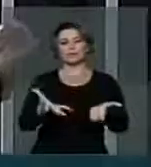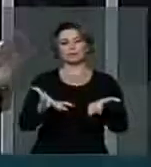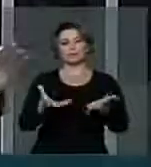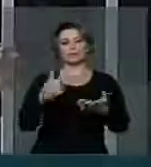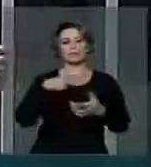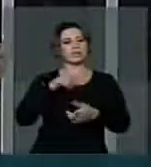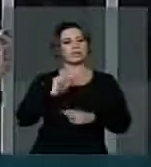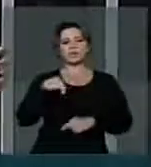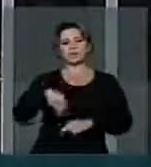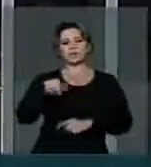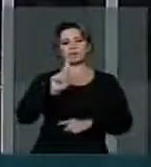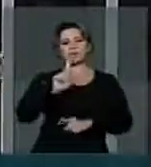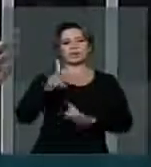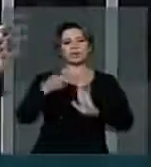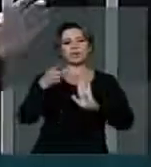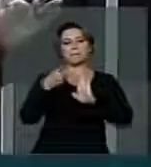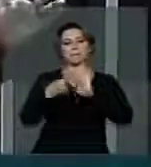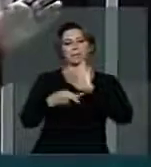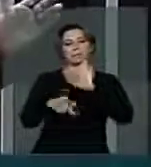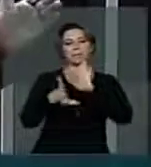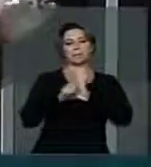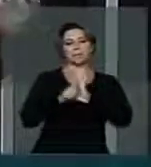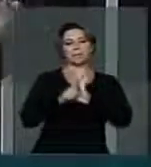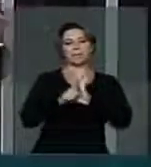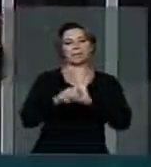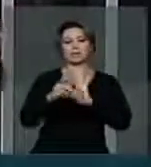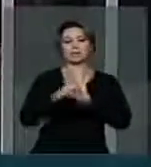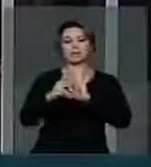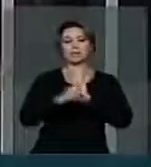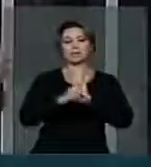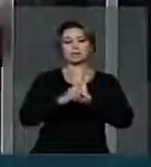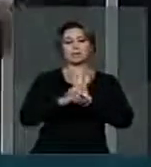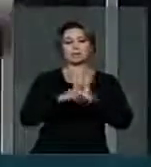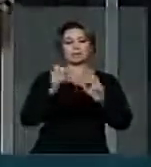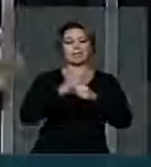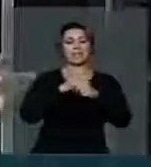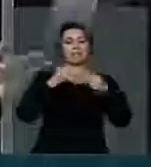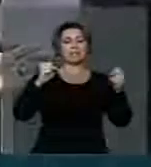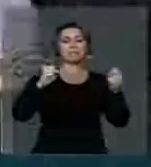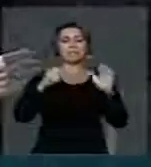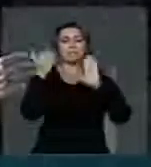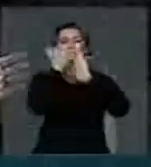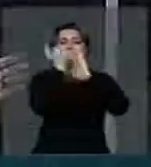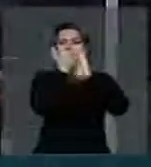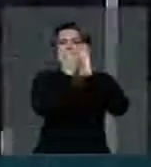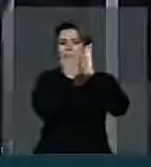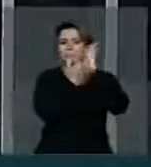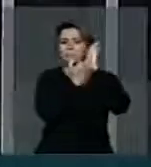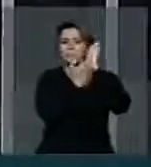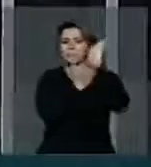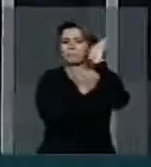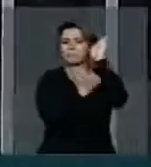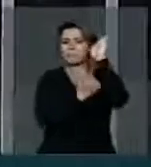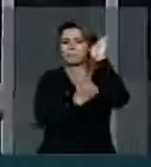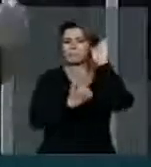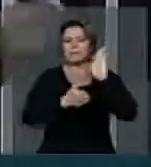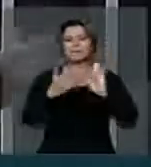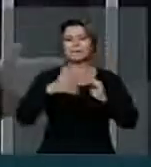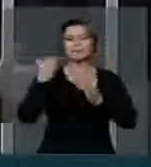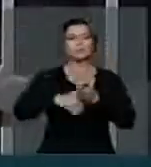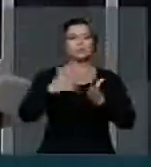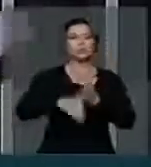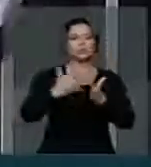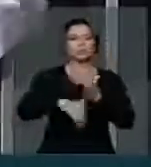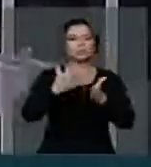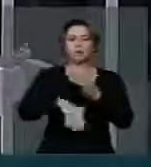Estamos aprovando aqui, de afogadilho, uma medida provisória extensa, um festival de desonerações que